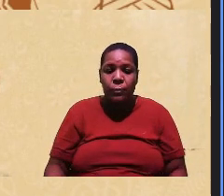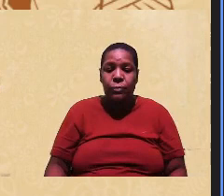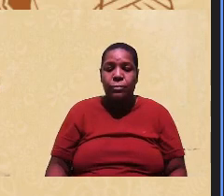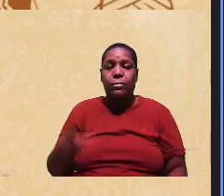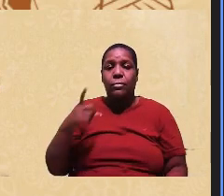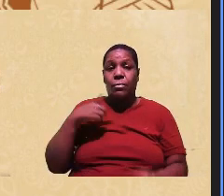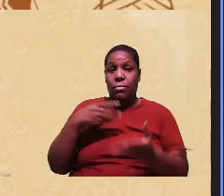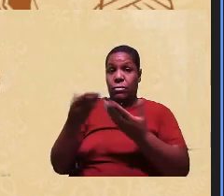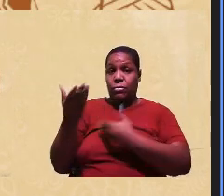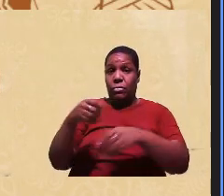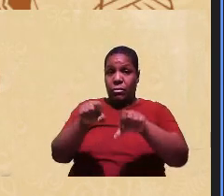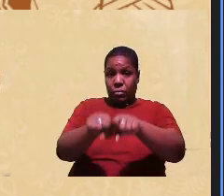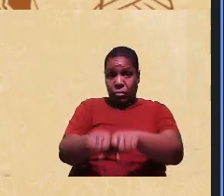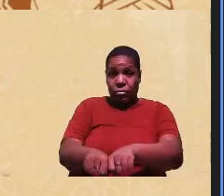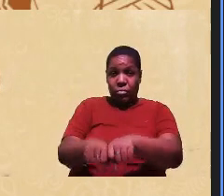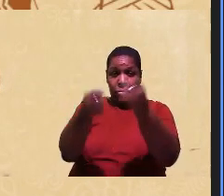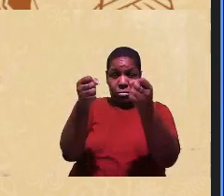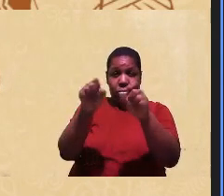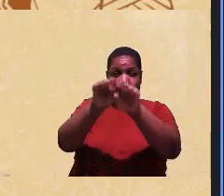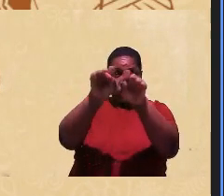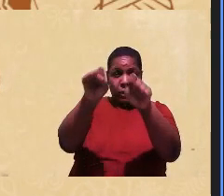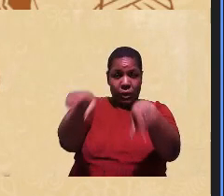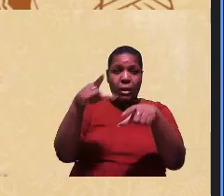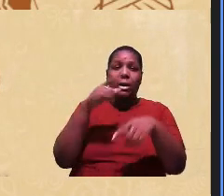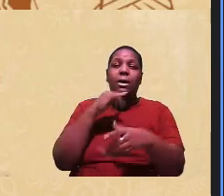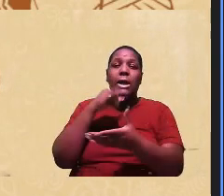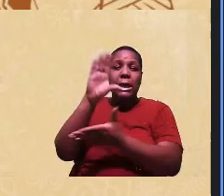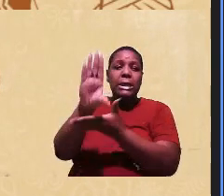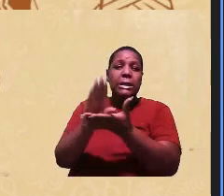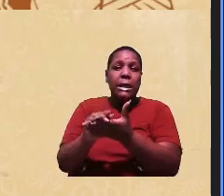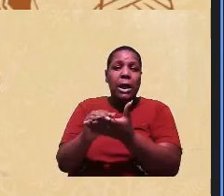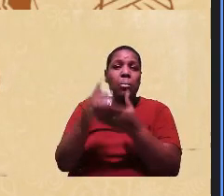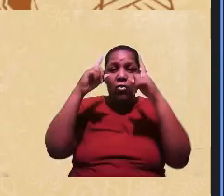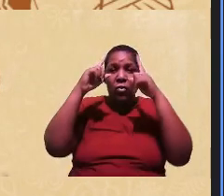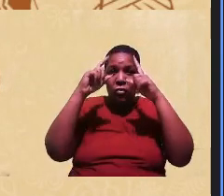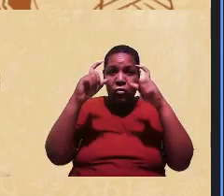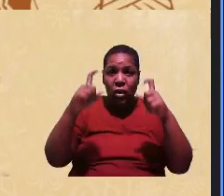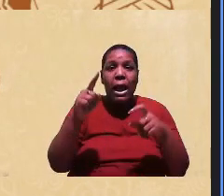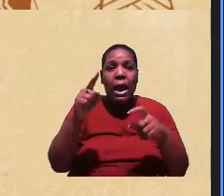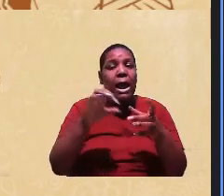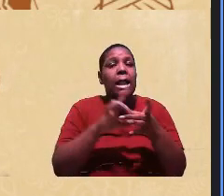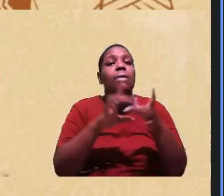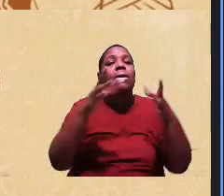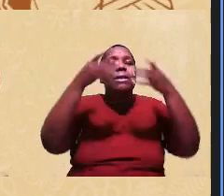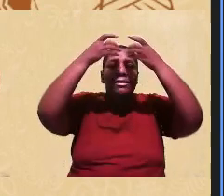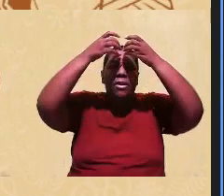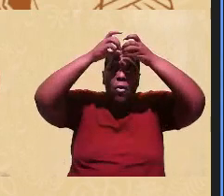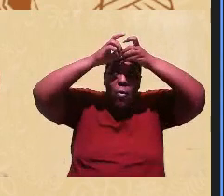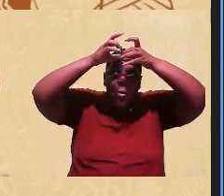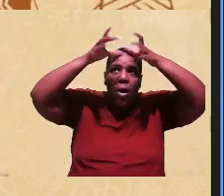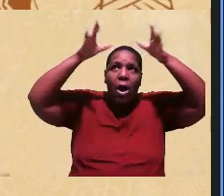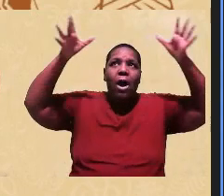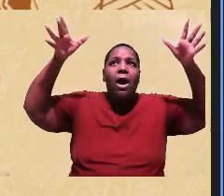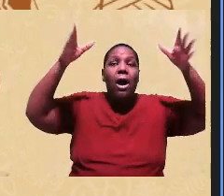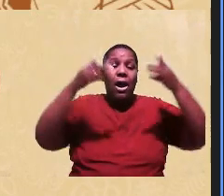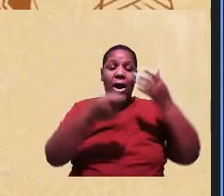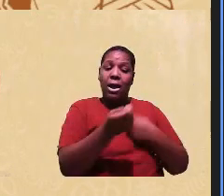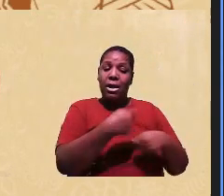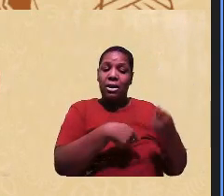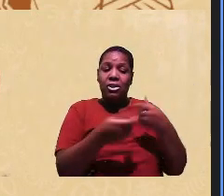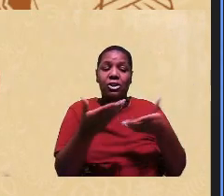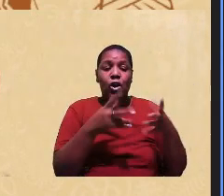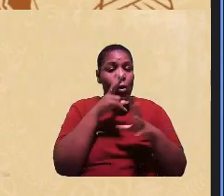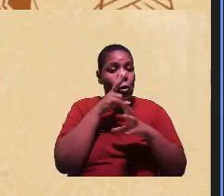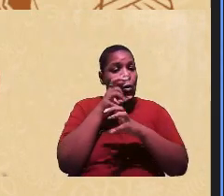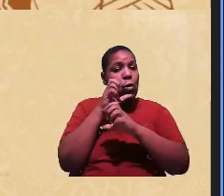rompimento com esses modelos violentos se dá na instância da libertação dos pensamentos na articulação e fortalecimento dos